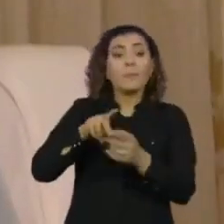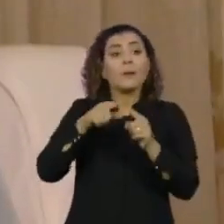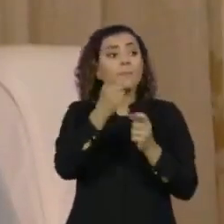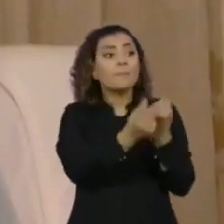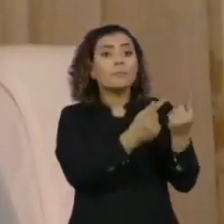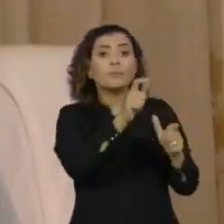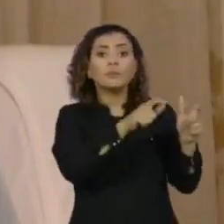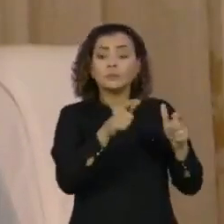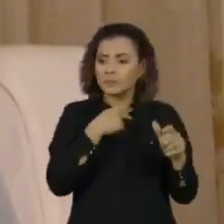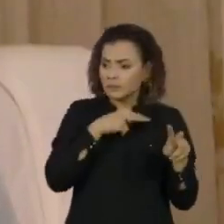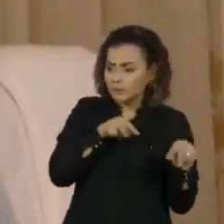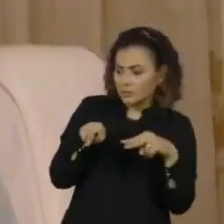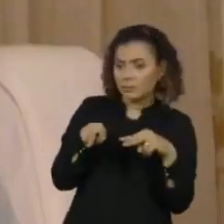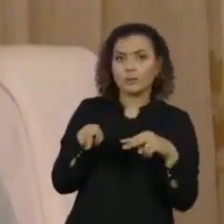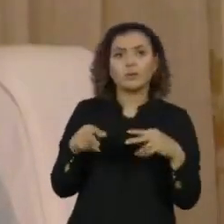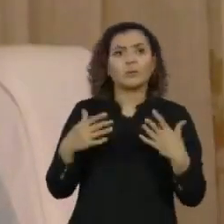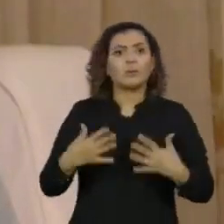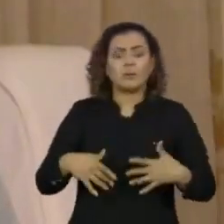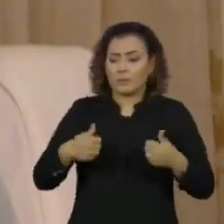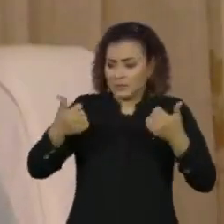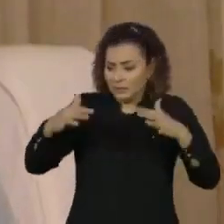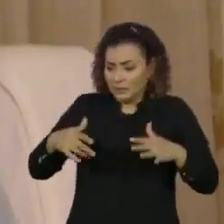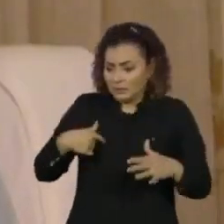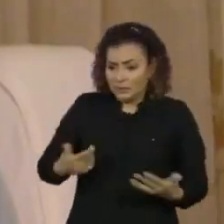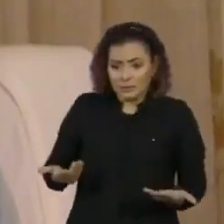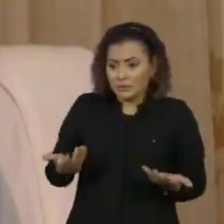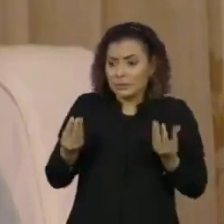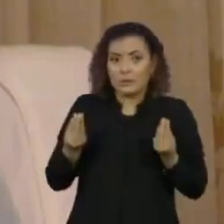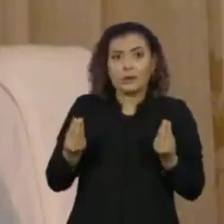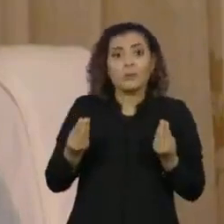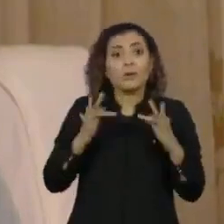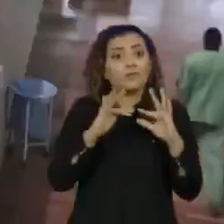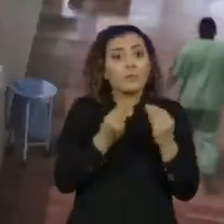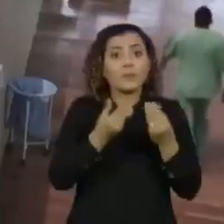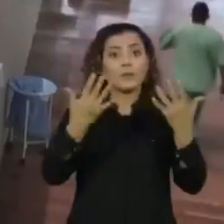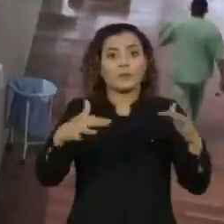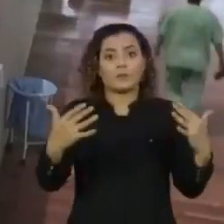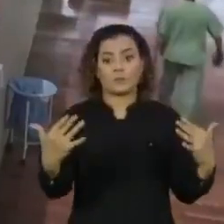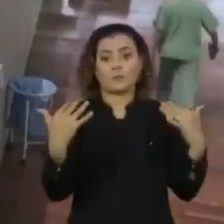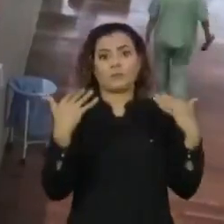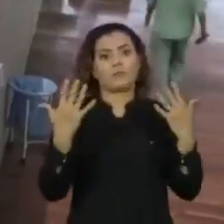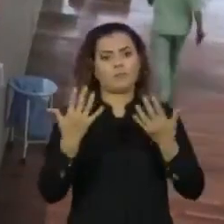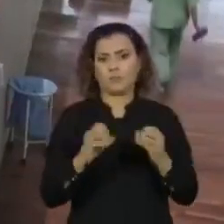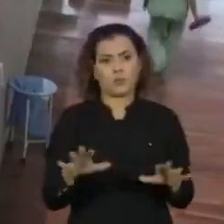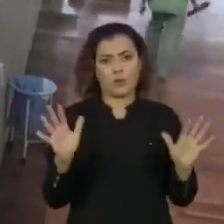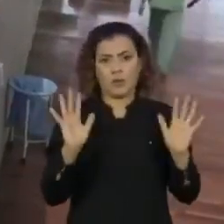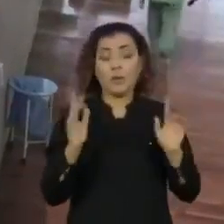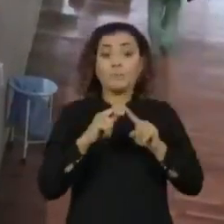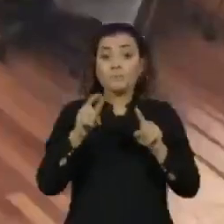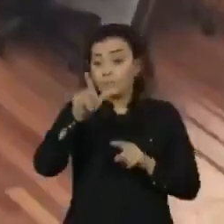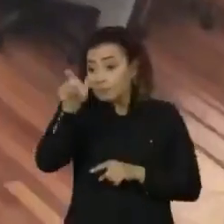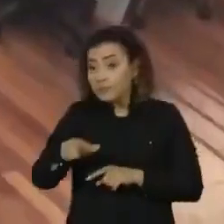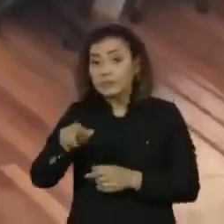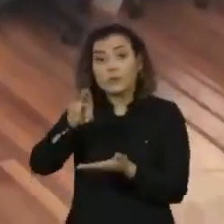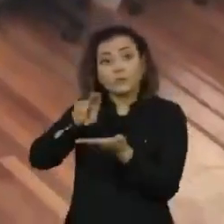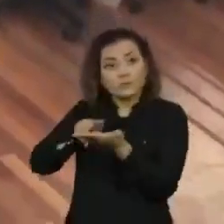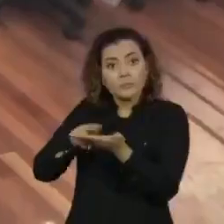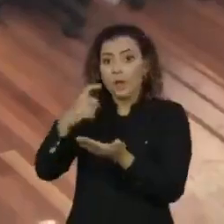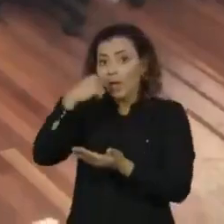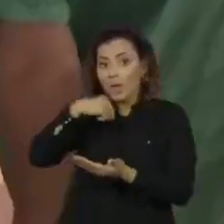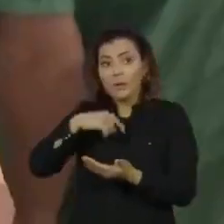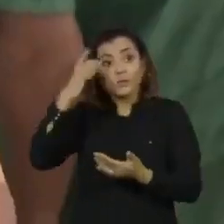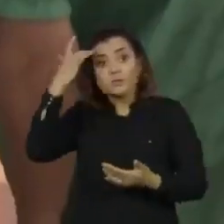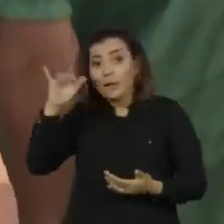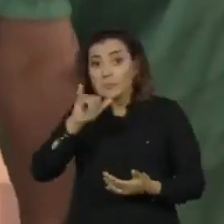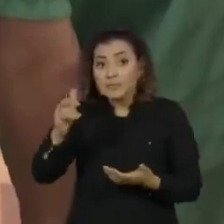considerar essa situação como degradante, não querem que a família o veja desse jeito. Quando você tem um paciente que está sedado, você não consegue